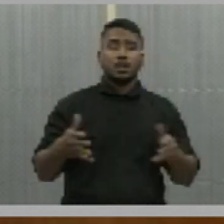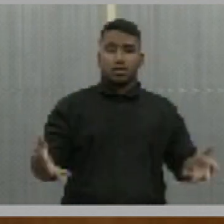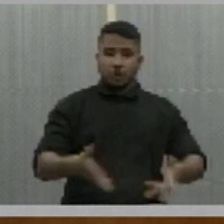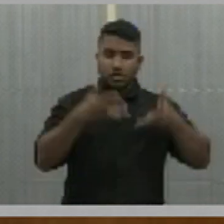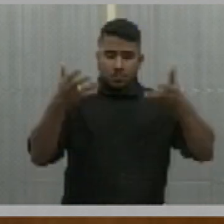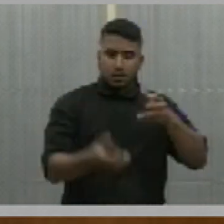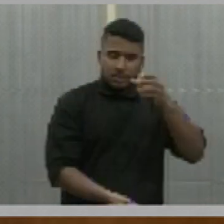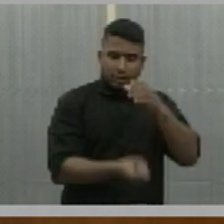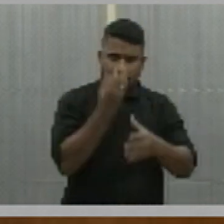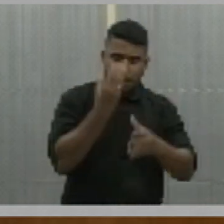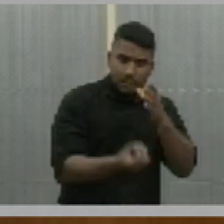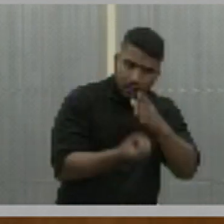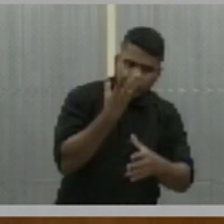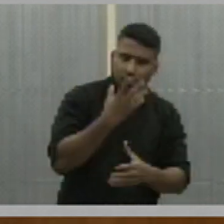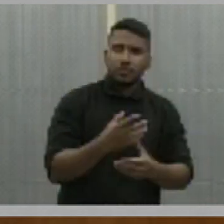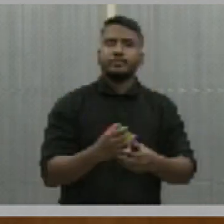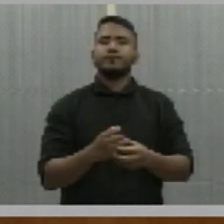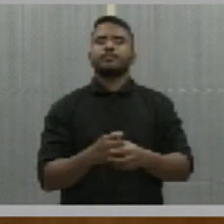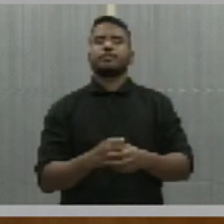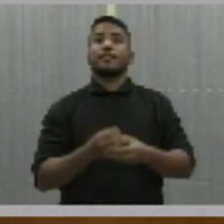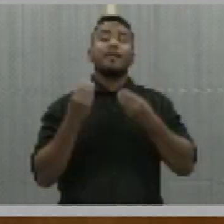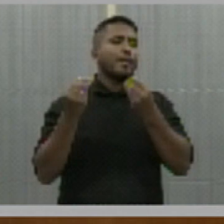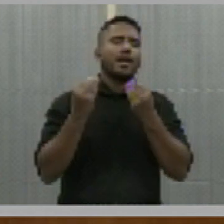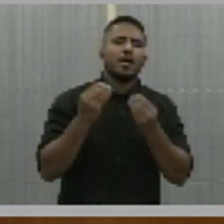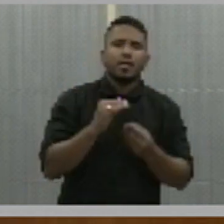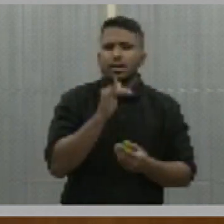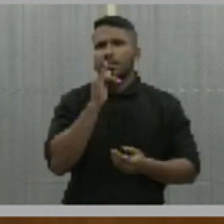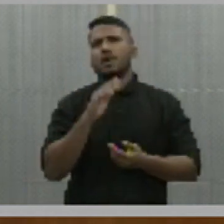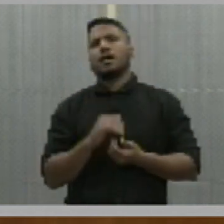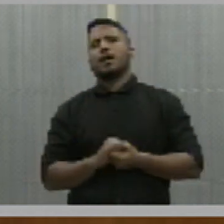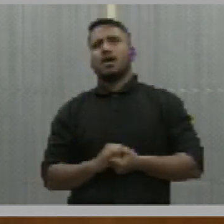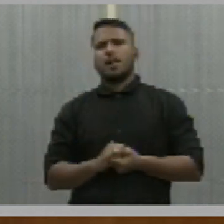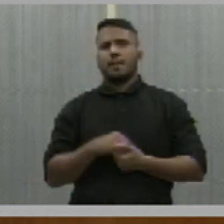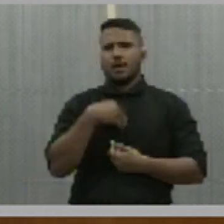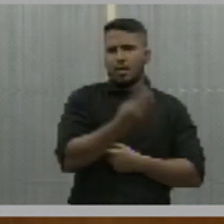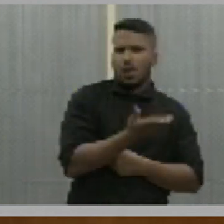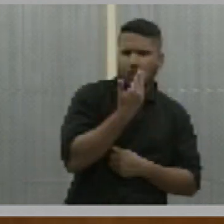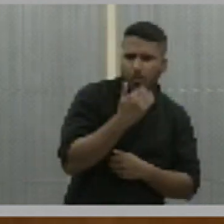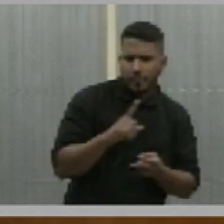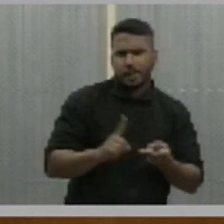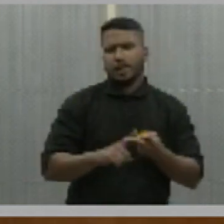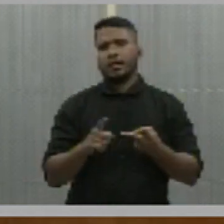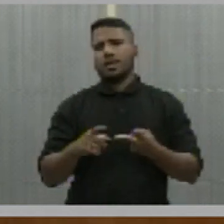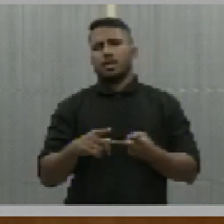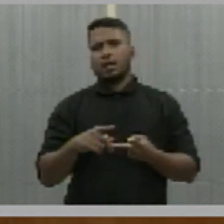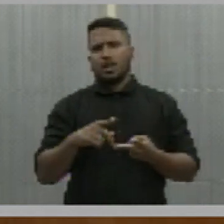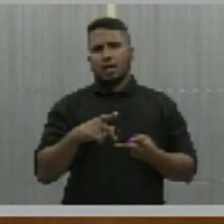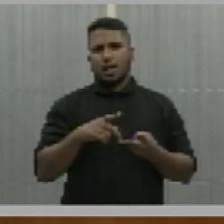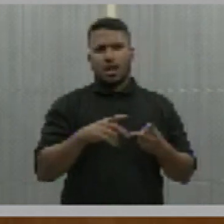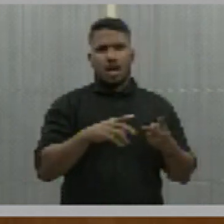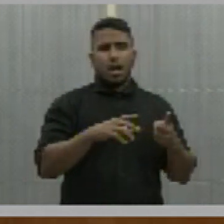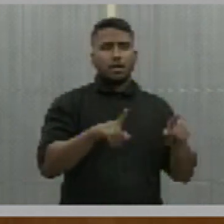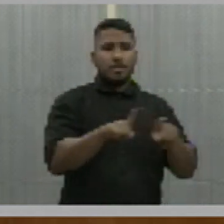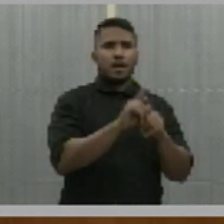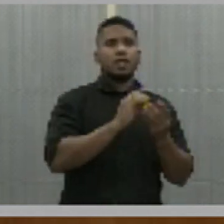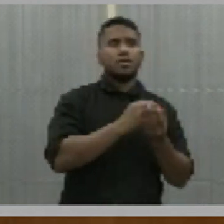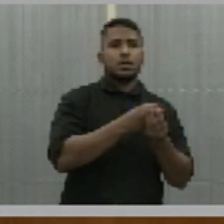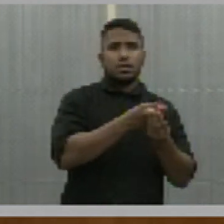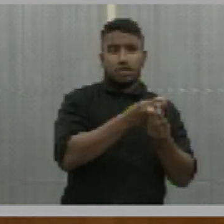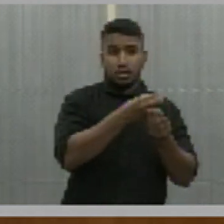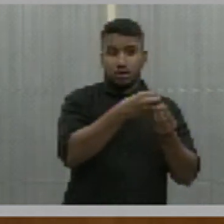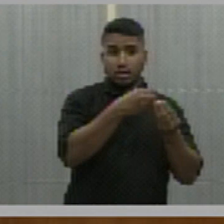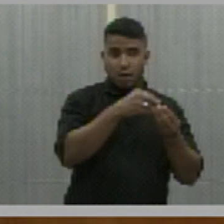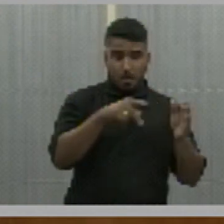produtivas que vão servir tanto para alimentar as suas diferentes unidades, quanto também